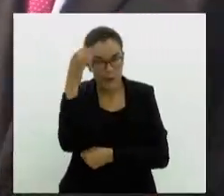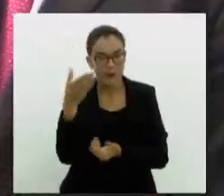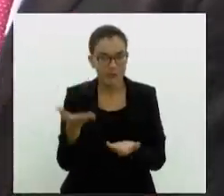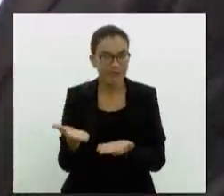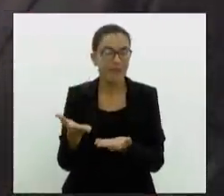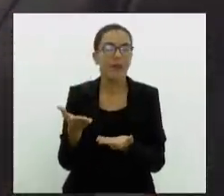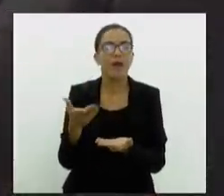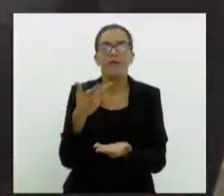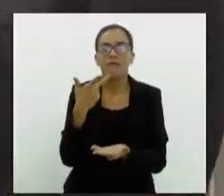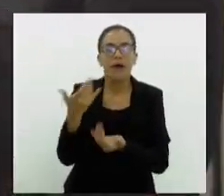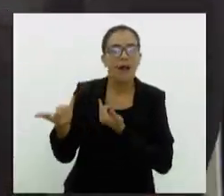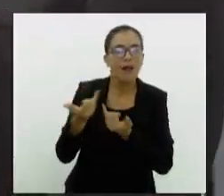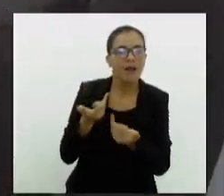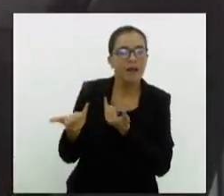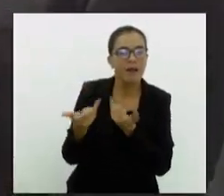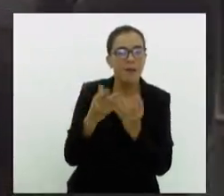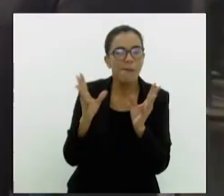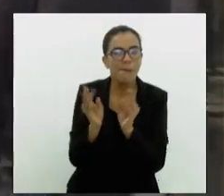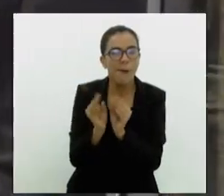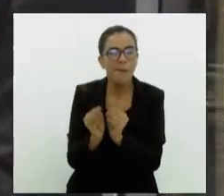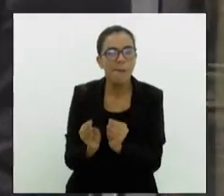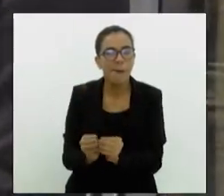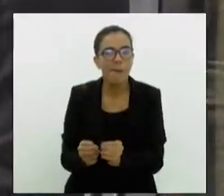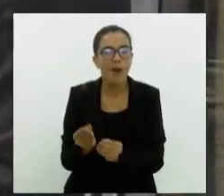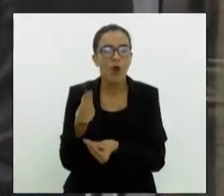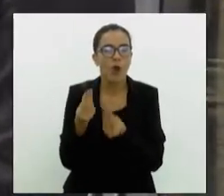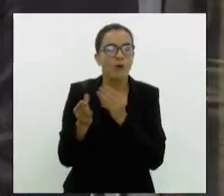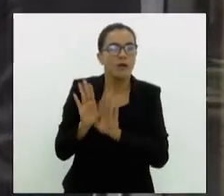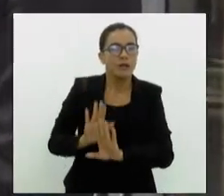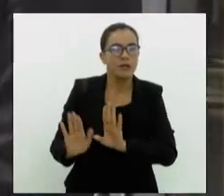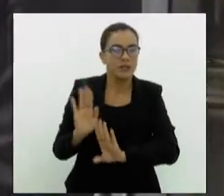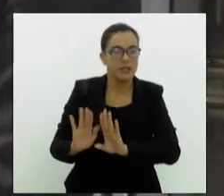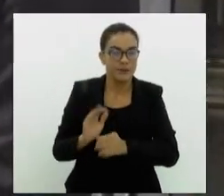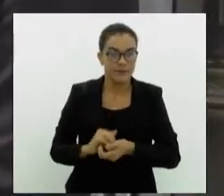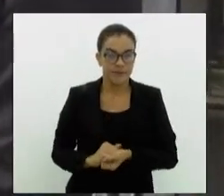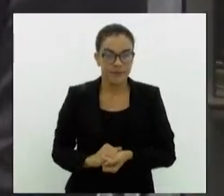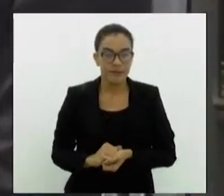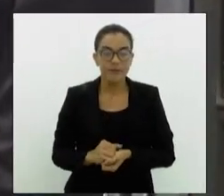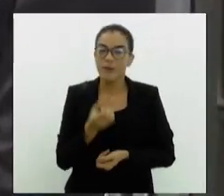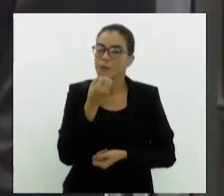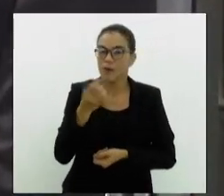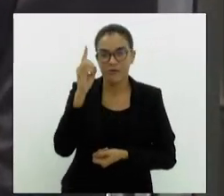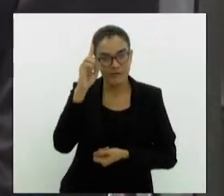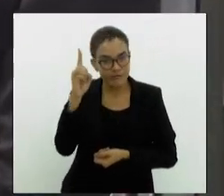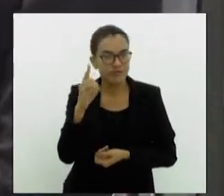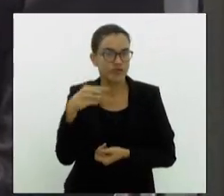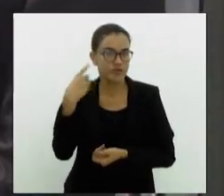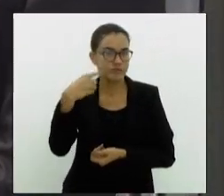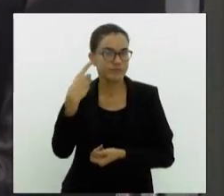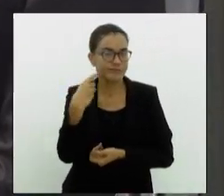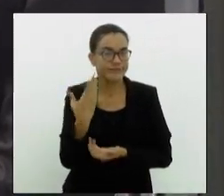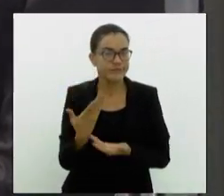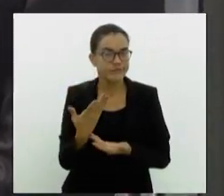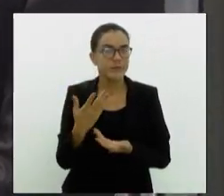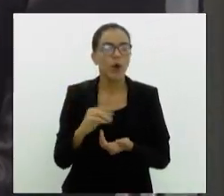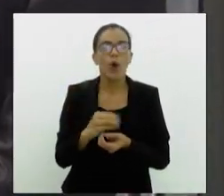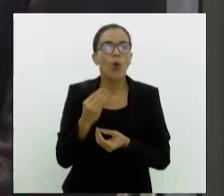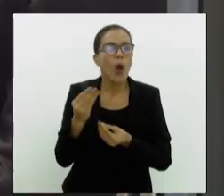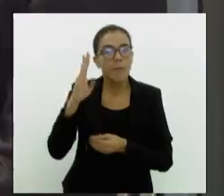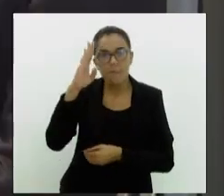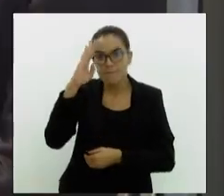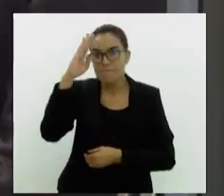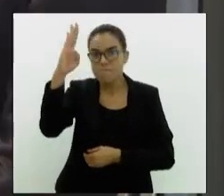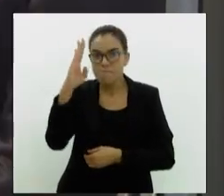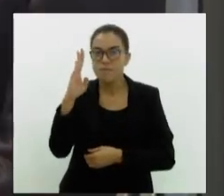que vai falar para a gente um pouquinho sobre isso, como se precaver, como se prevenir desses golpes. Bom dia, doutor. Quais são as principais demandas que a